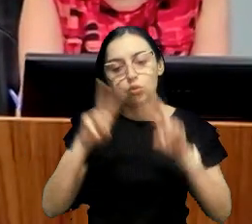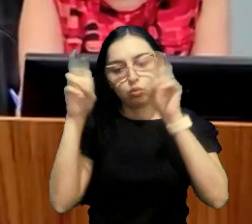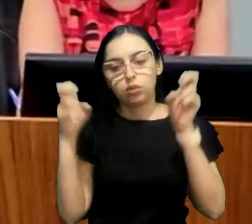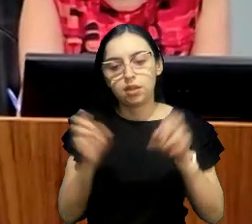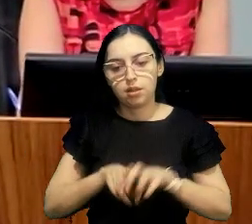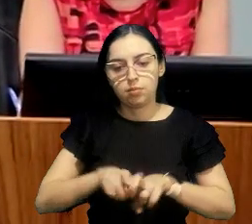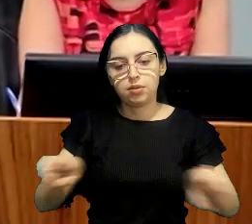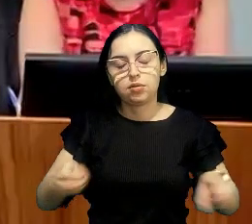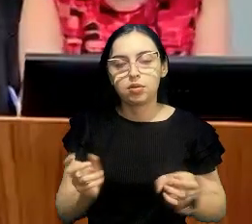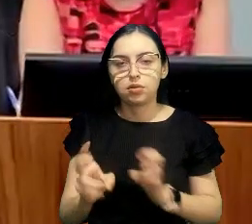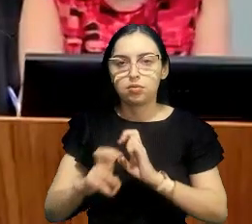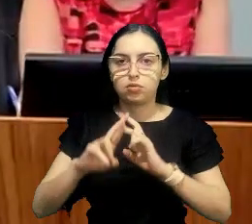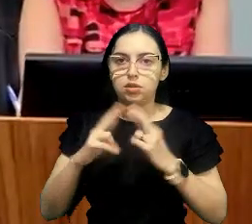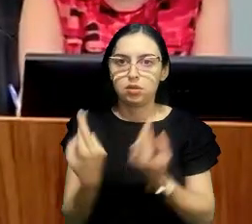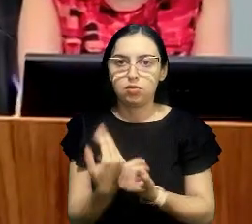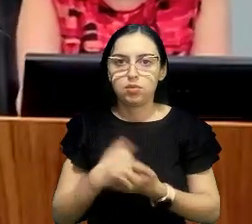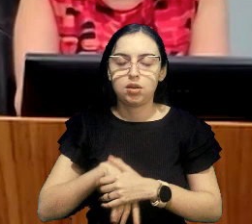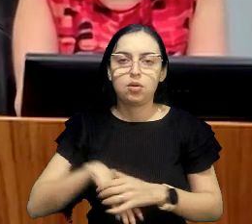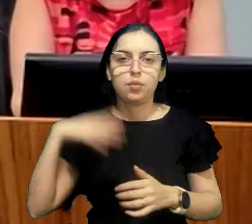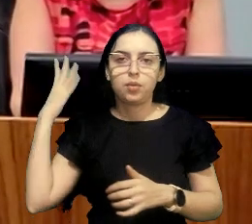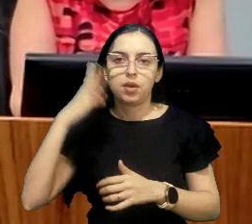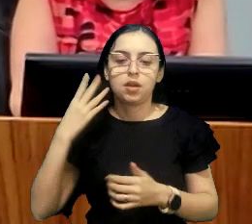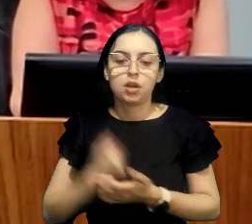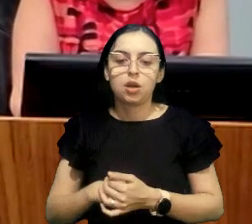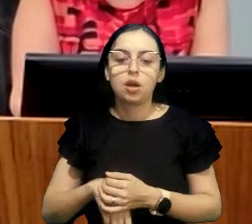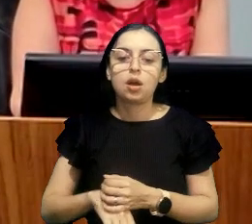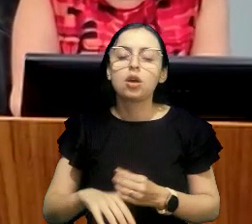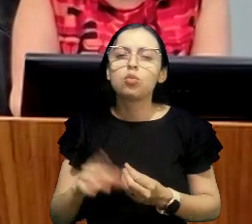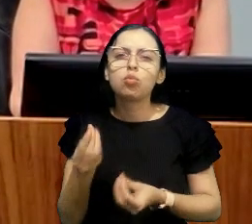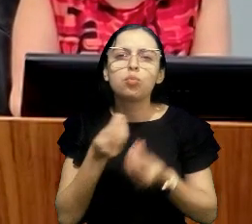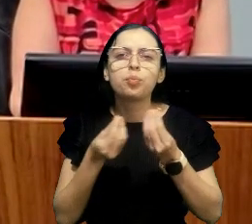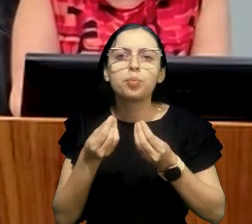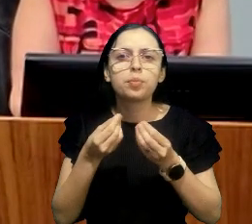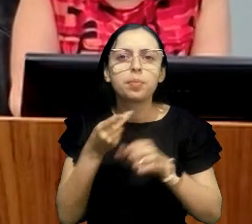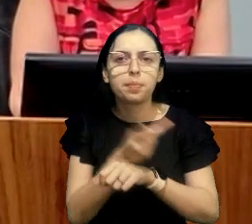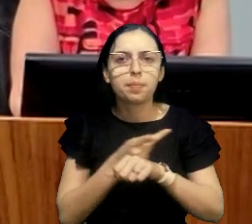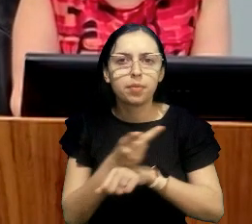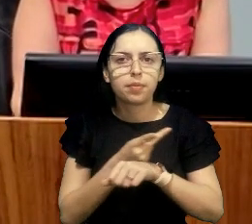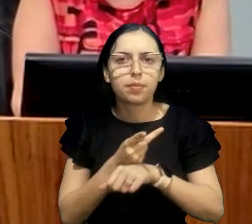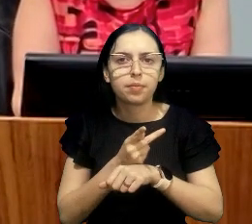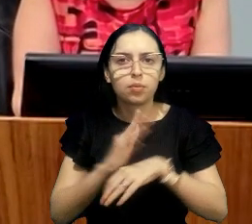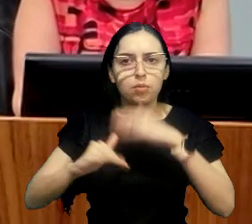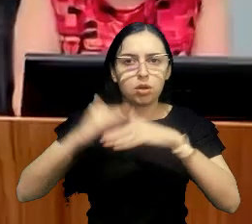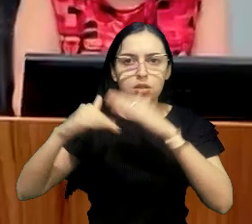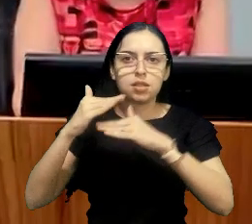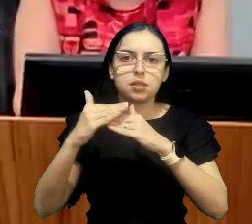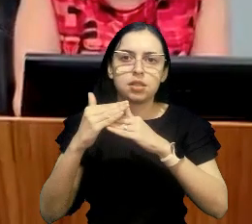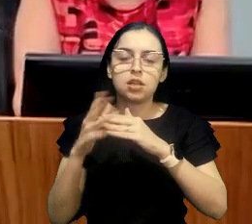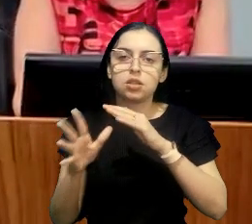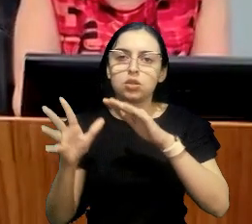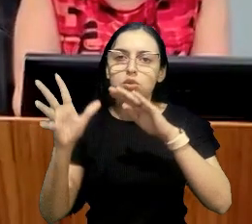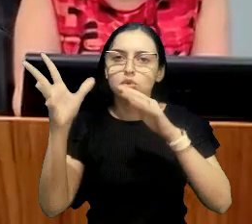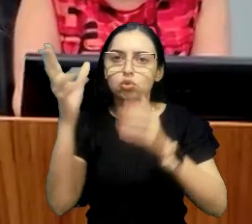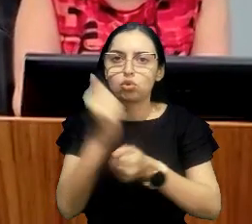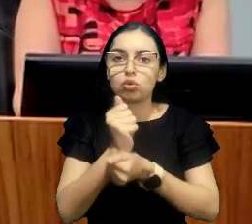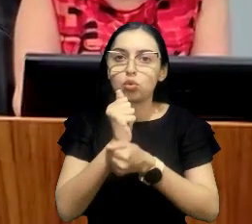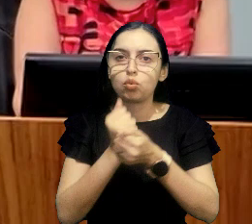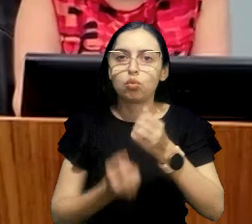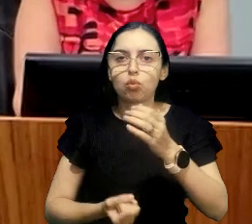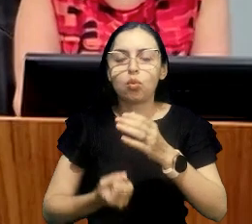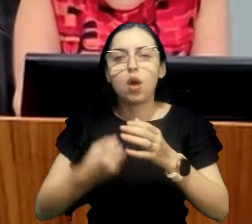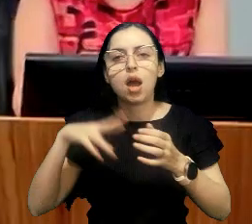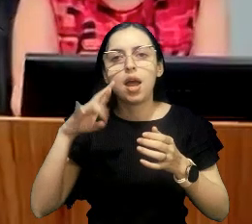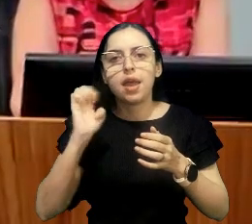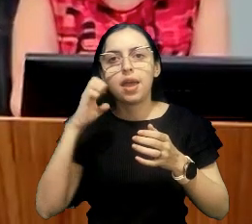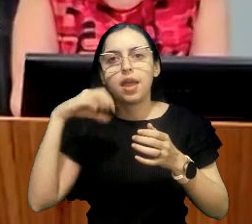mesa é apuração do dano ambiental, perícia, processo e recuperação, esse é